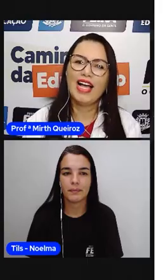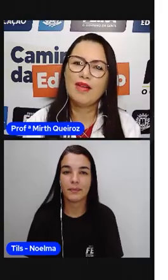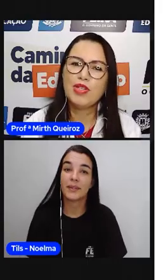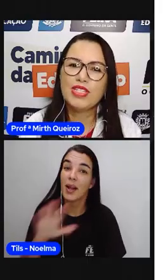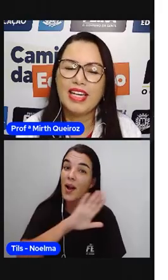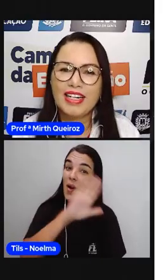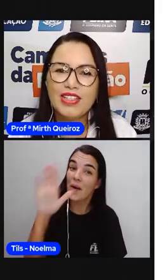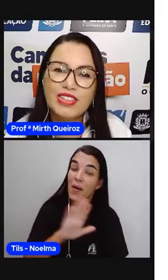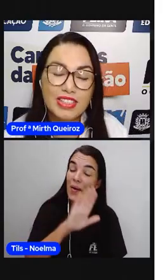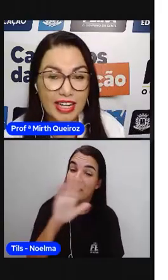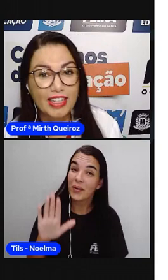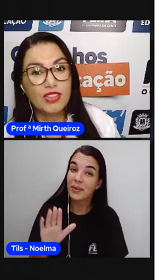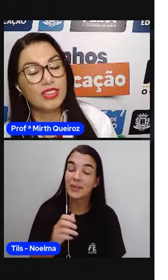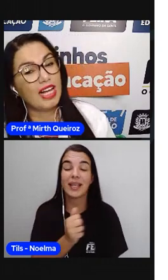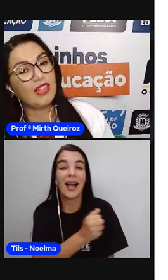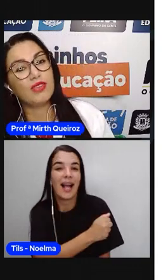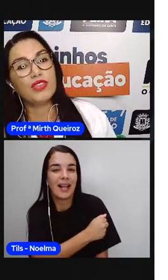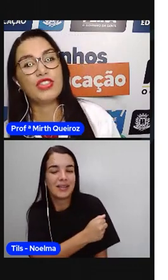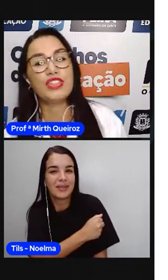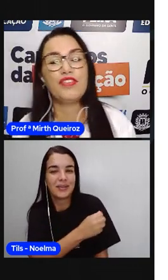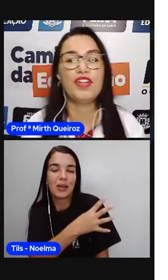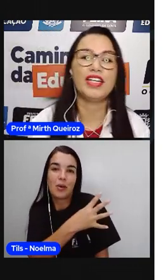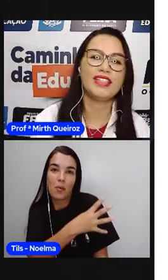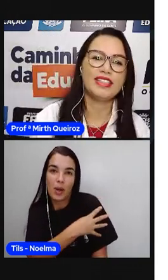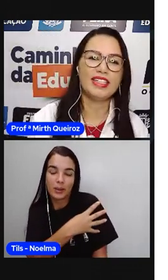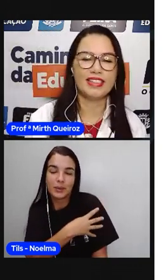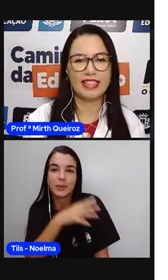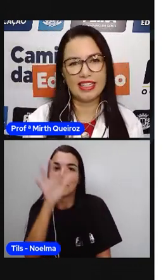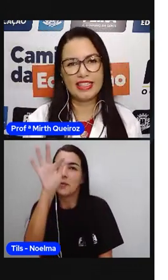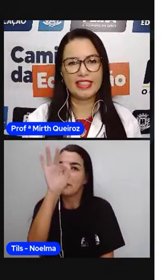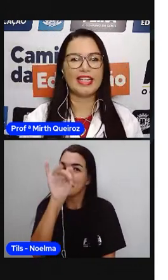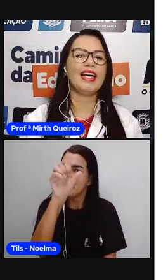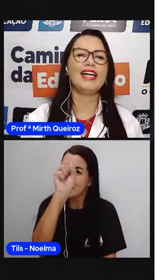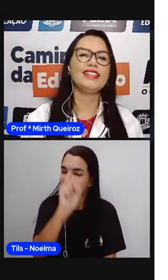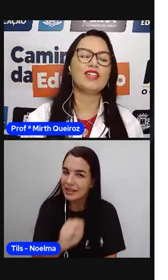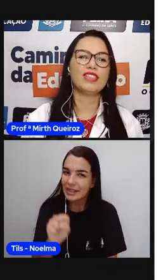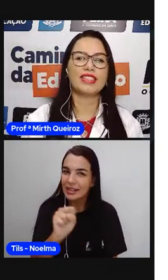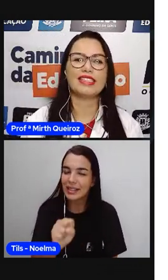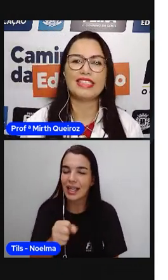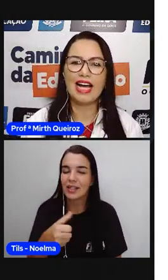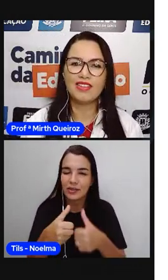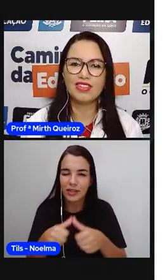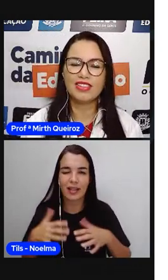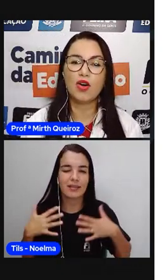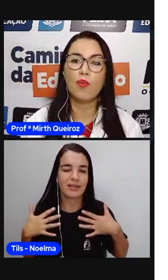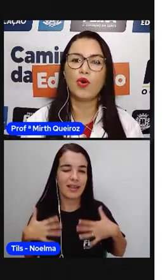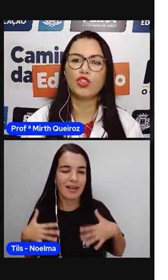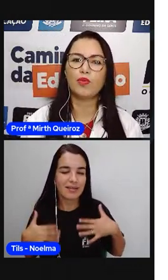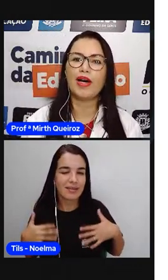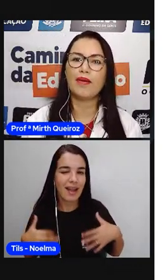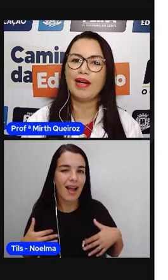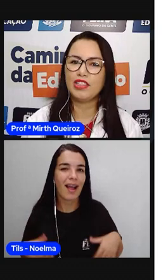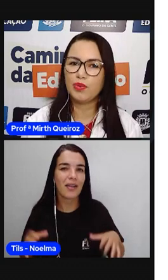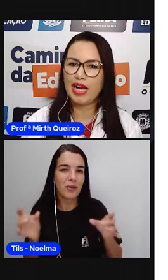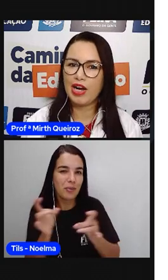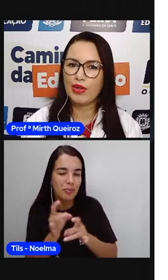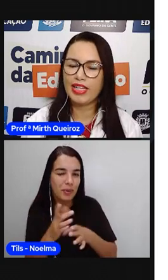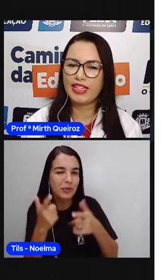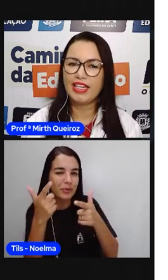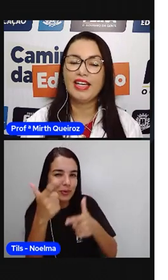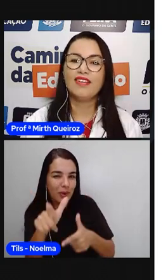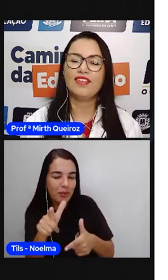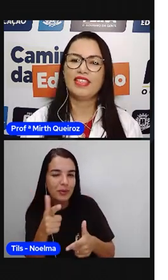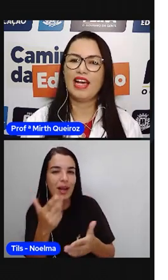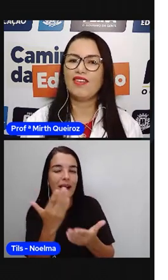Olá, queridos alunos de Feira de Santana, né? Estão descansados, estão prontos para mais uma